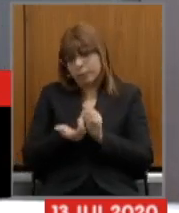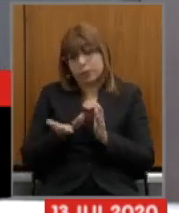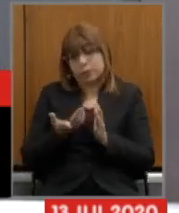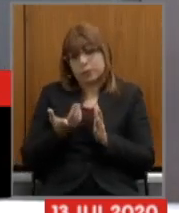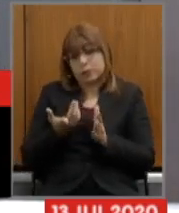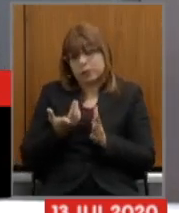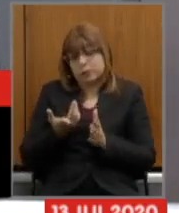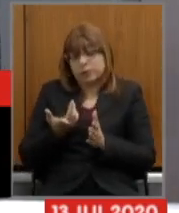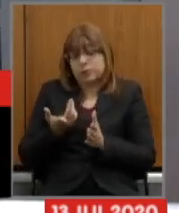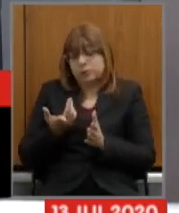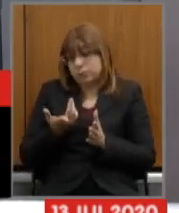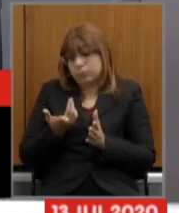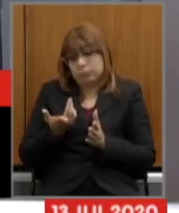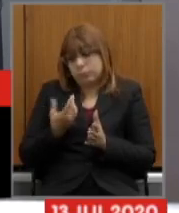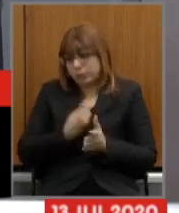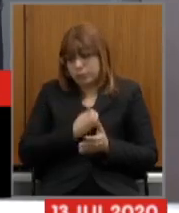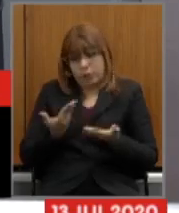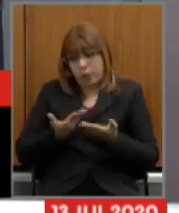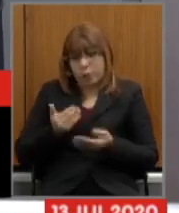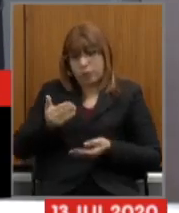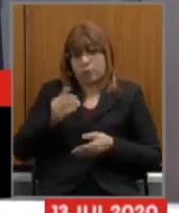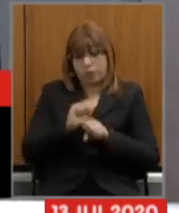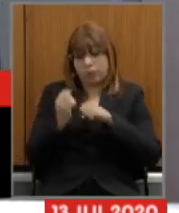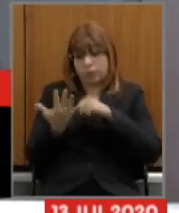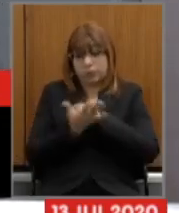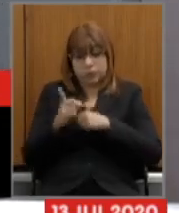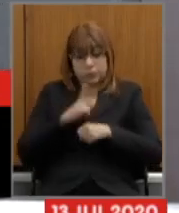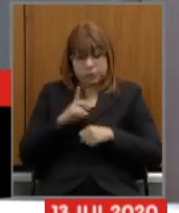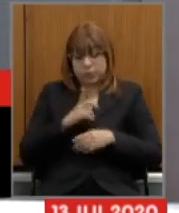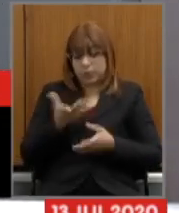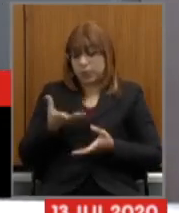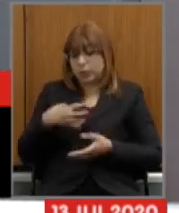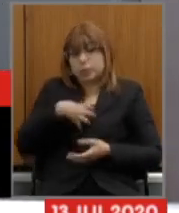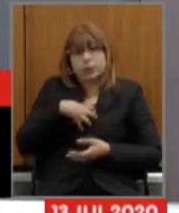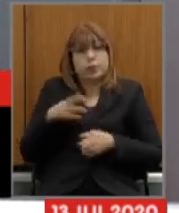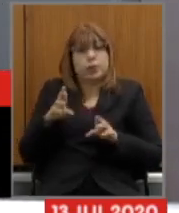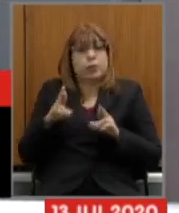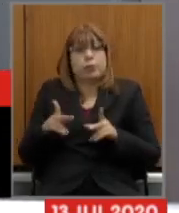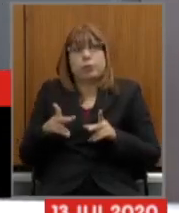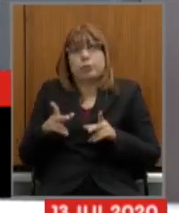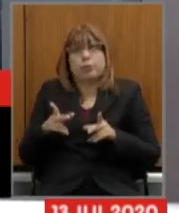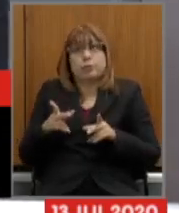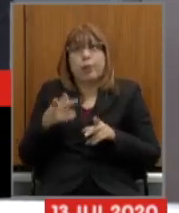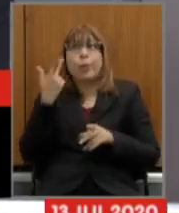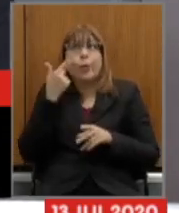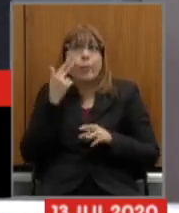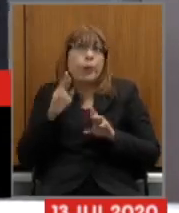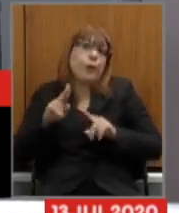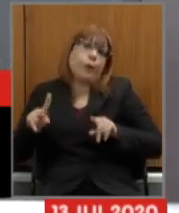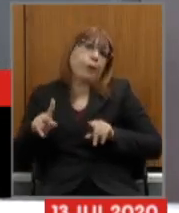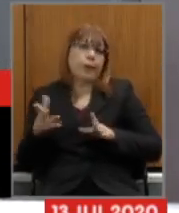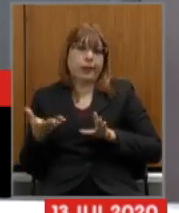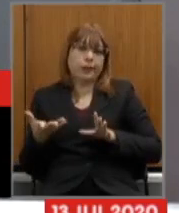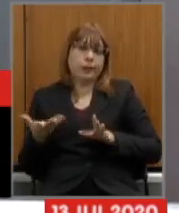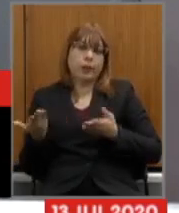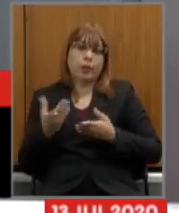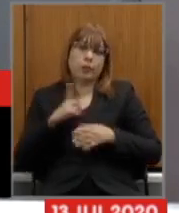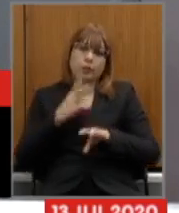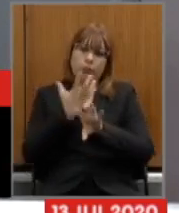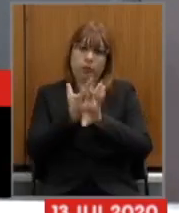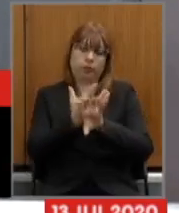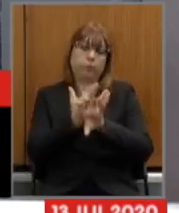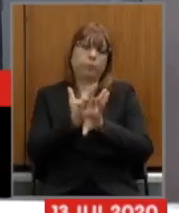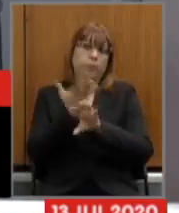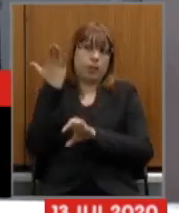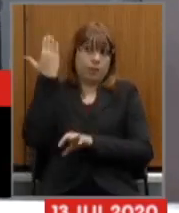coronavírus nos trouxe uma nova realidade uma nova forma um novo normal digamos assim estamos aqui hoje fazendo um webinar algo que